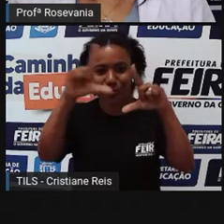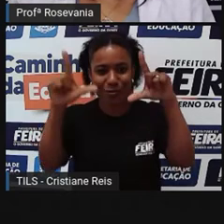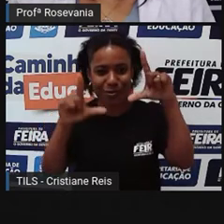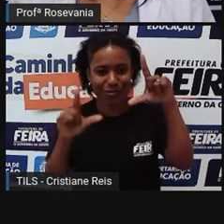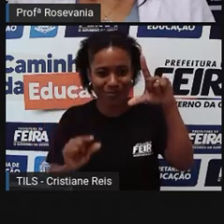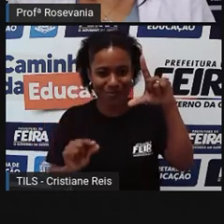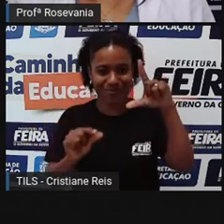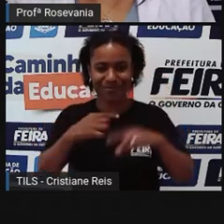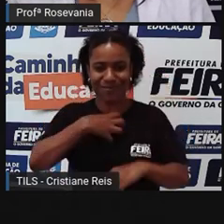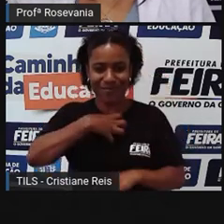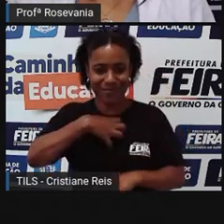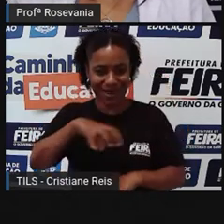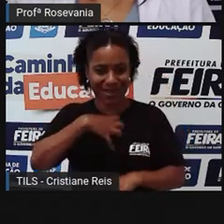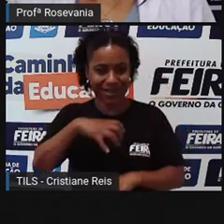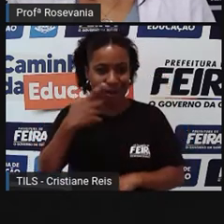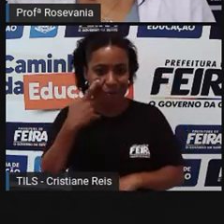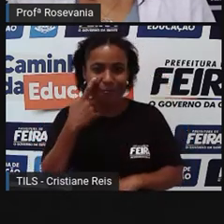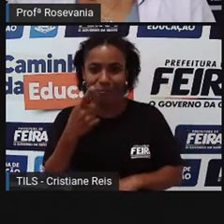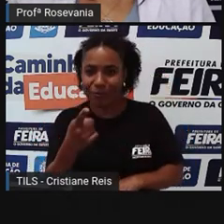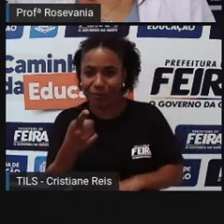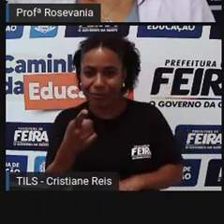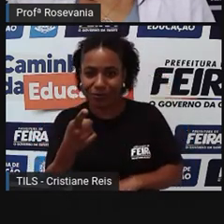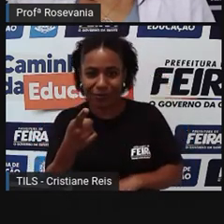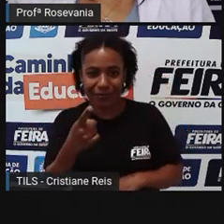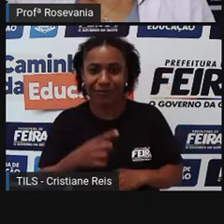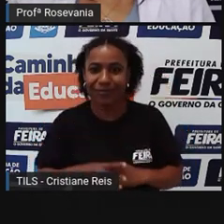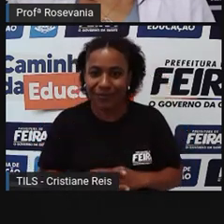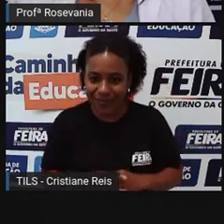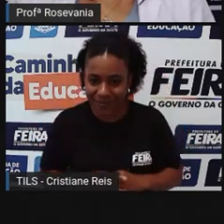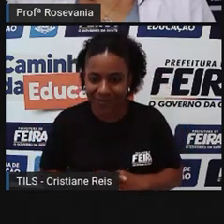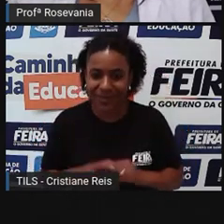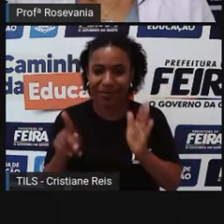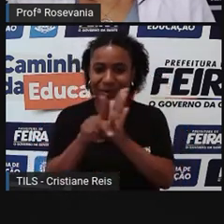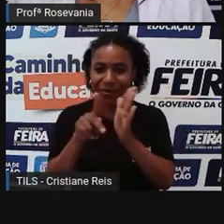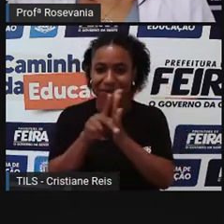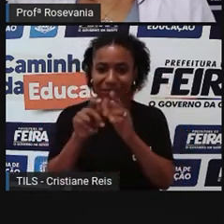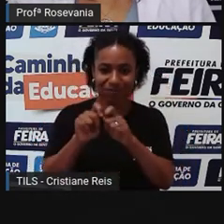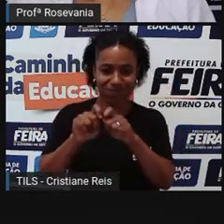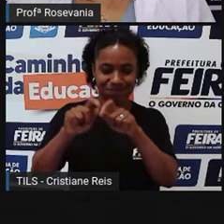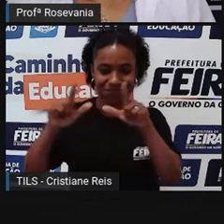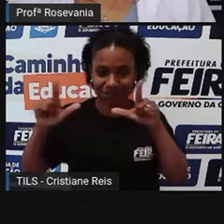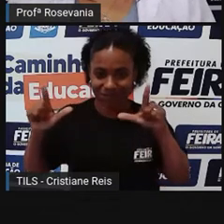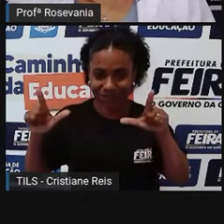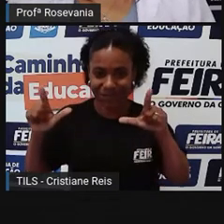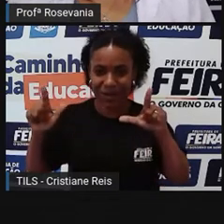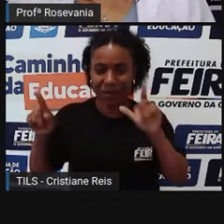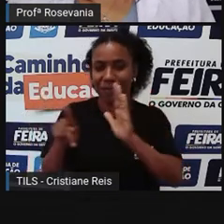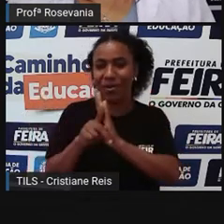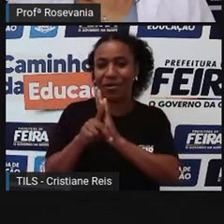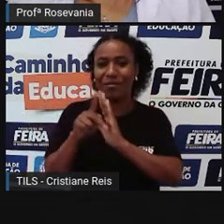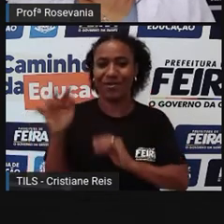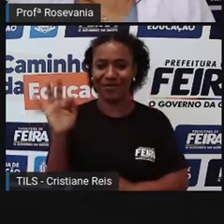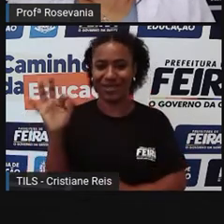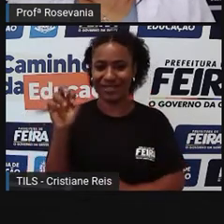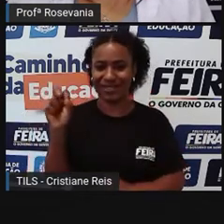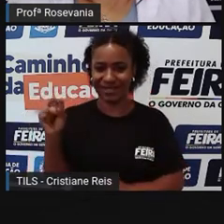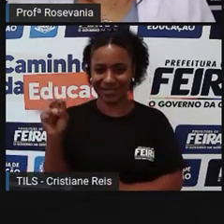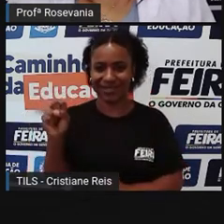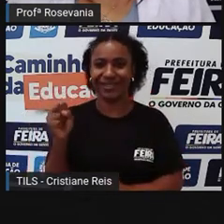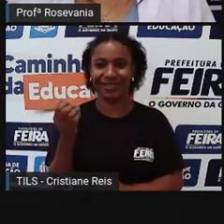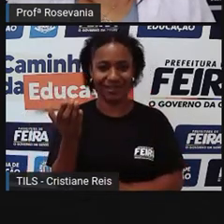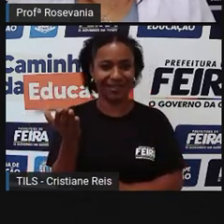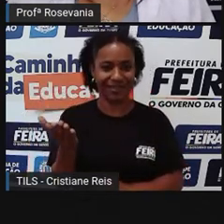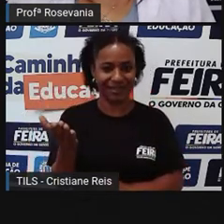E aqui, a ampliada é a parte que pertence hoje à região metropolitana de Feira de Santana,